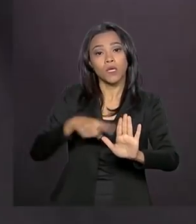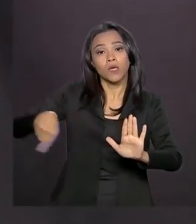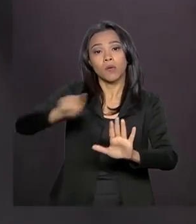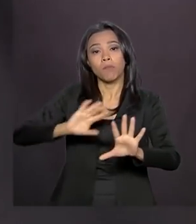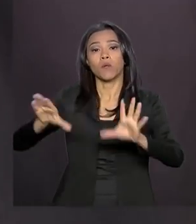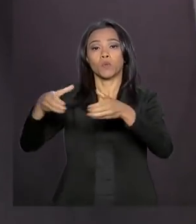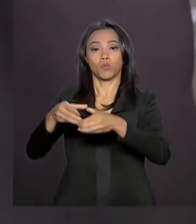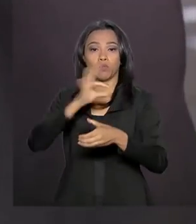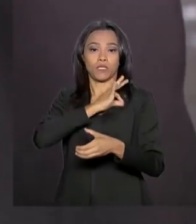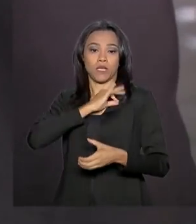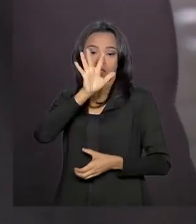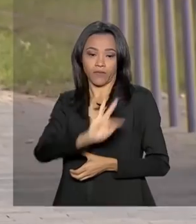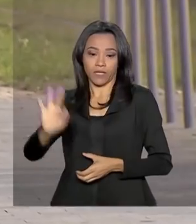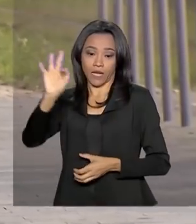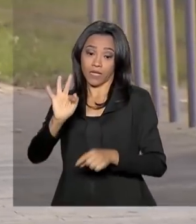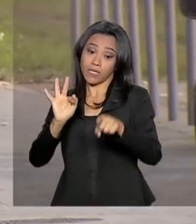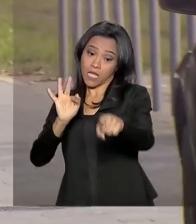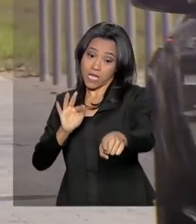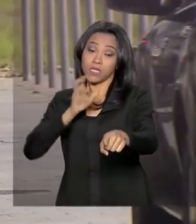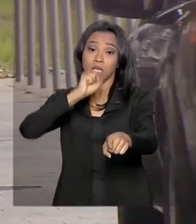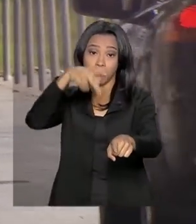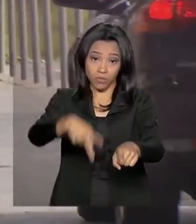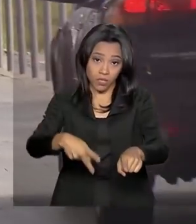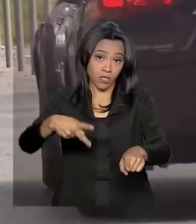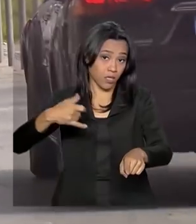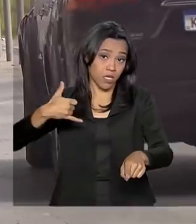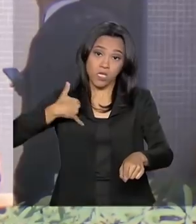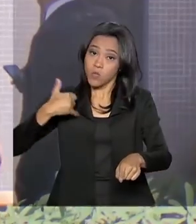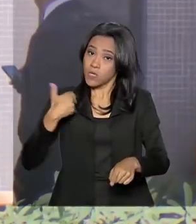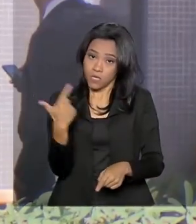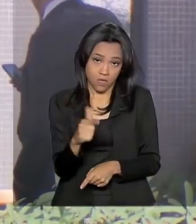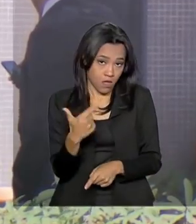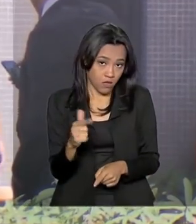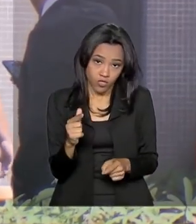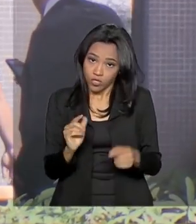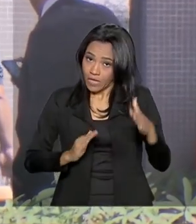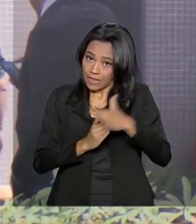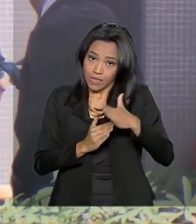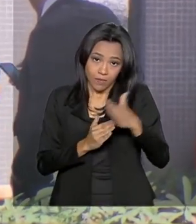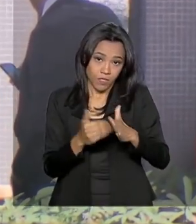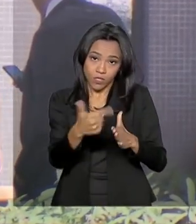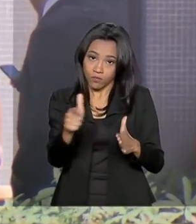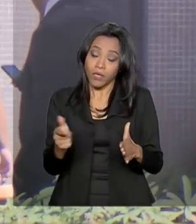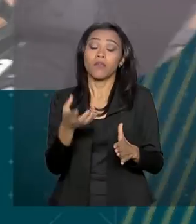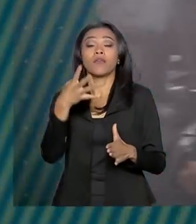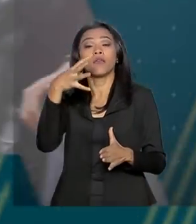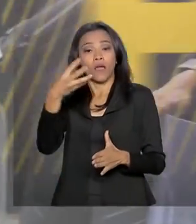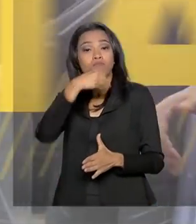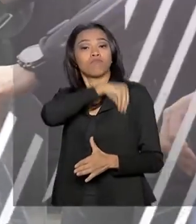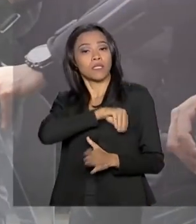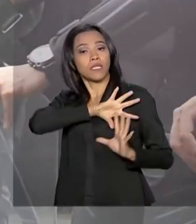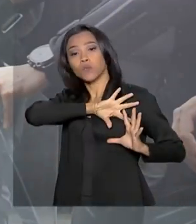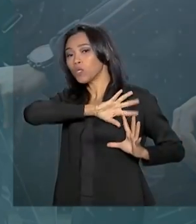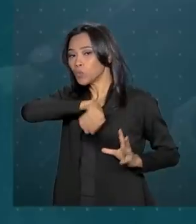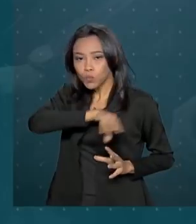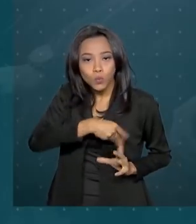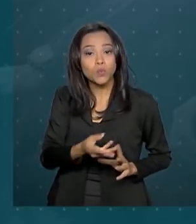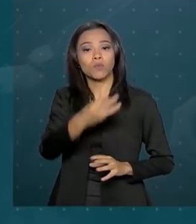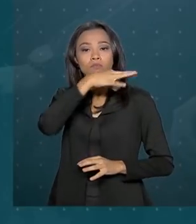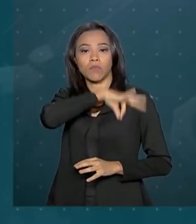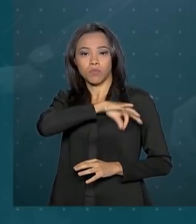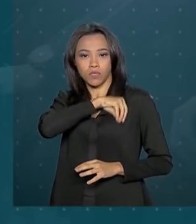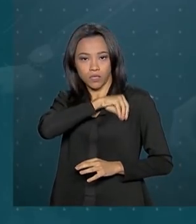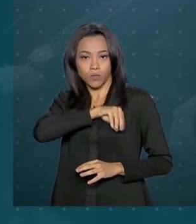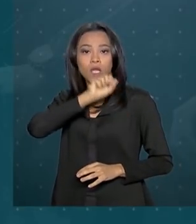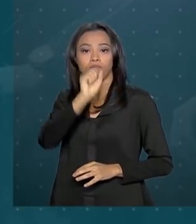federais. Atualmente, os agentes se aposentam sem idade mínima e recebem aposentadoria integral. Agora, a proposta prevê